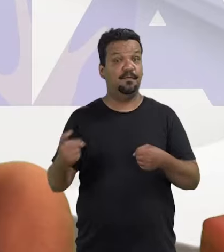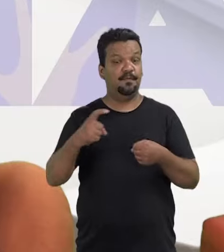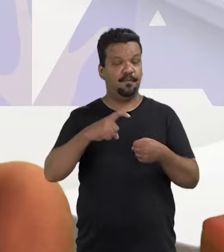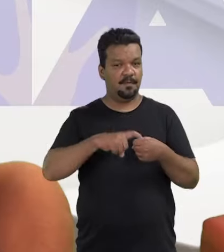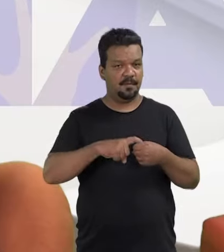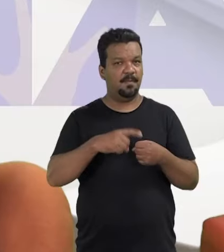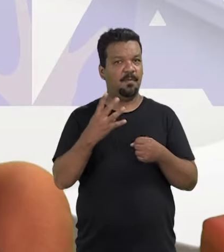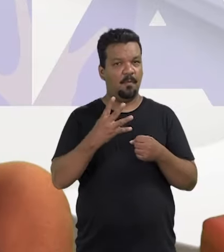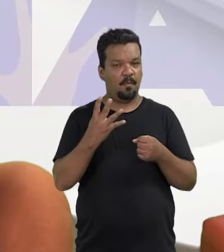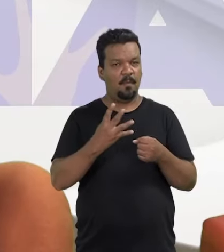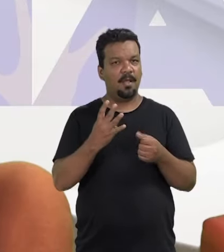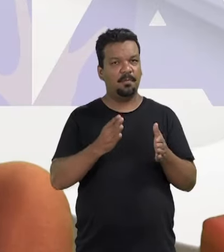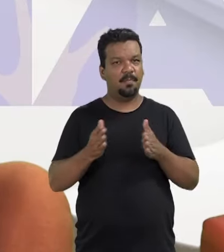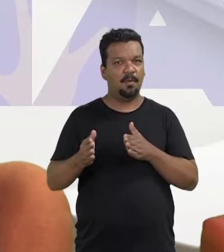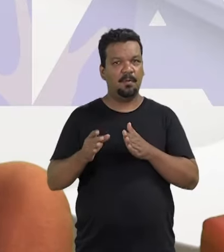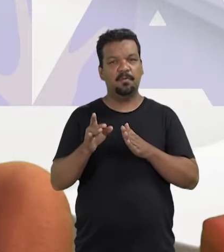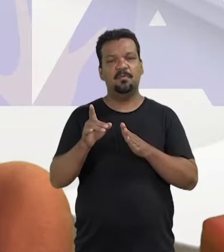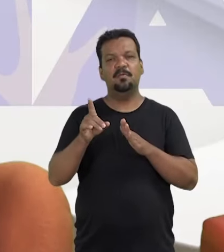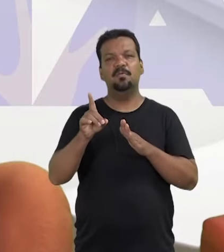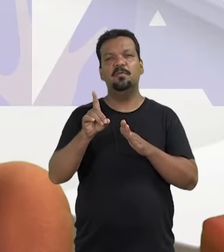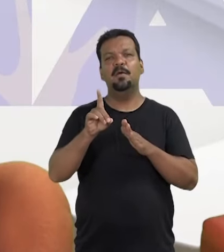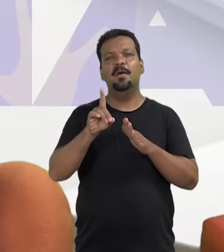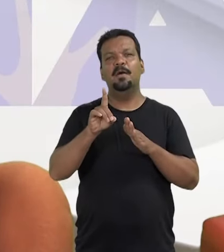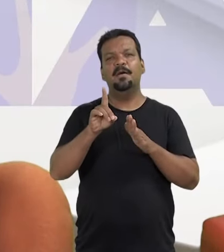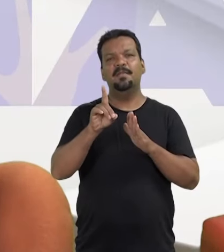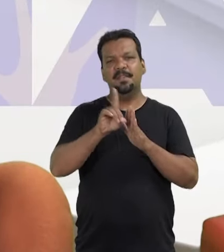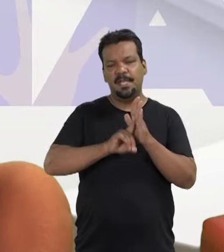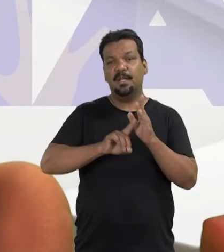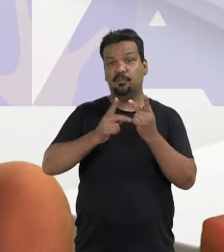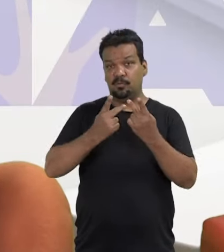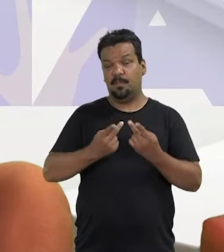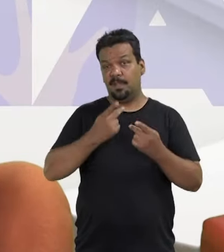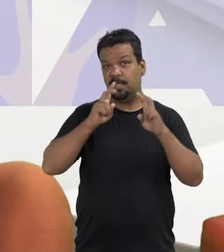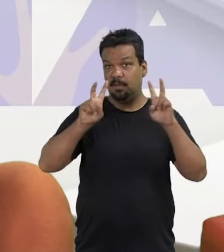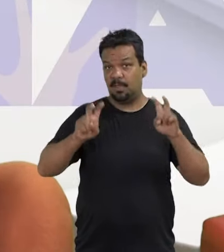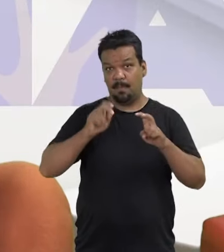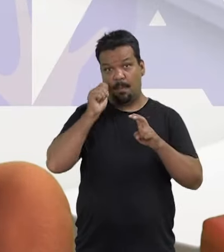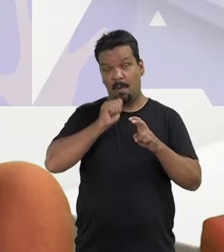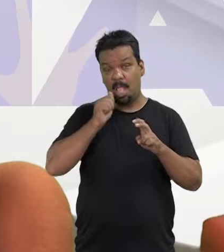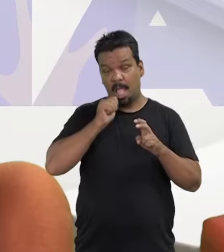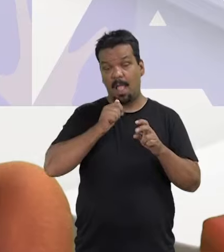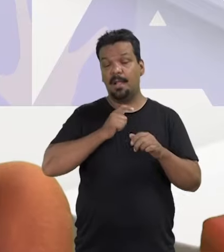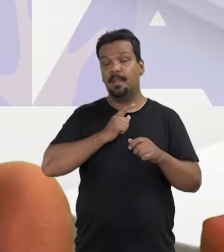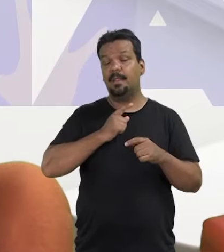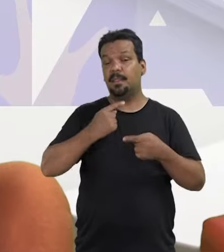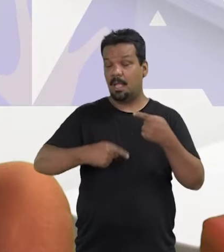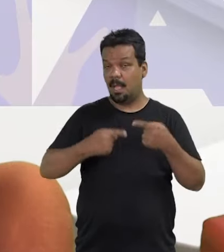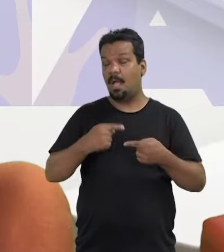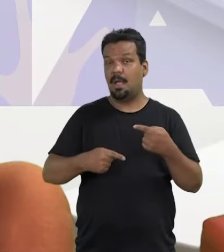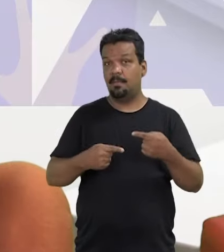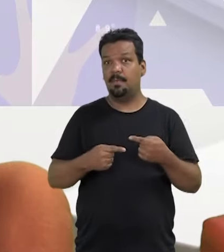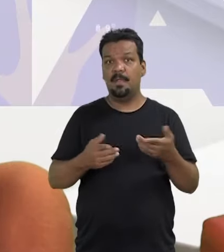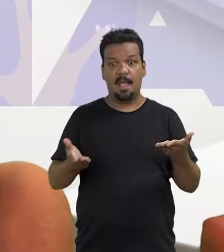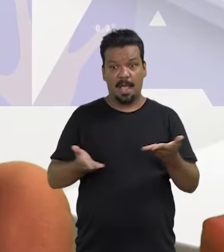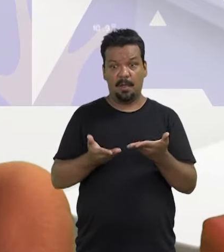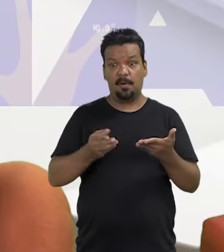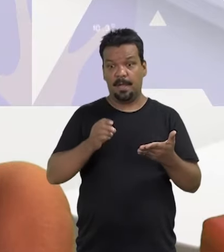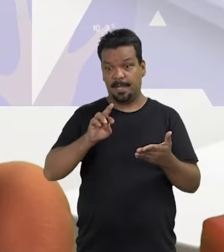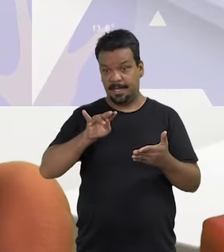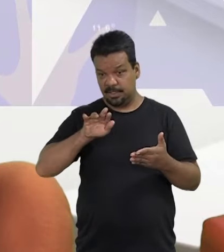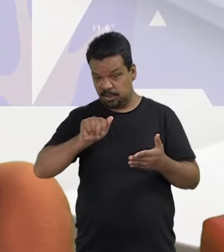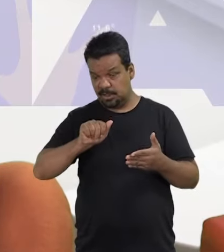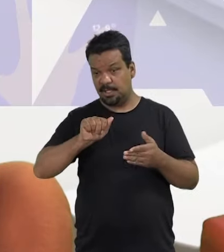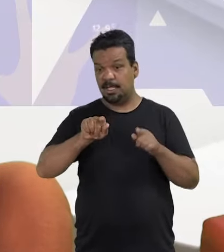Estamos de volta com o quarto bloco do TV Direitos Humanos, que nesta edição tem como tema A Mulher na Política. Agora,